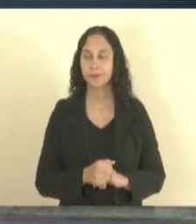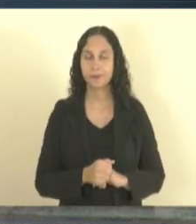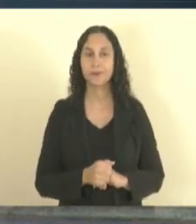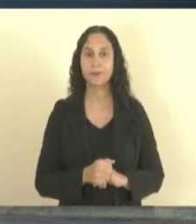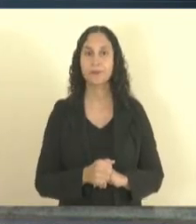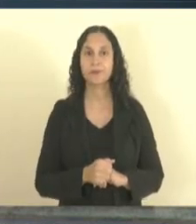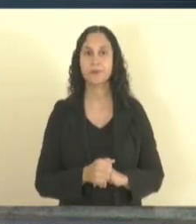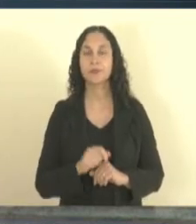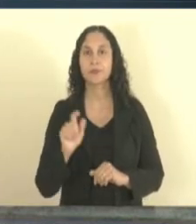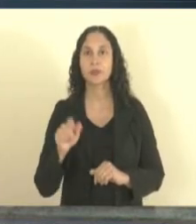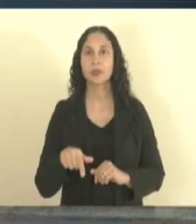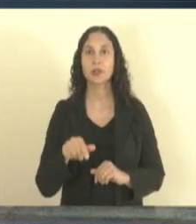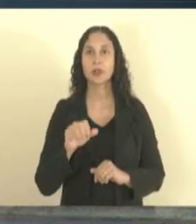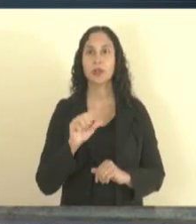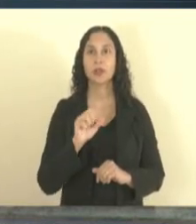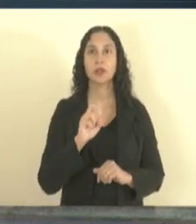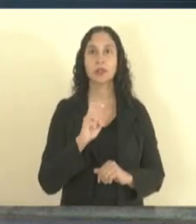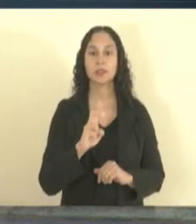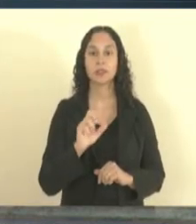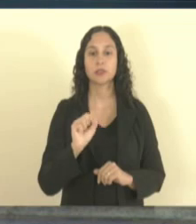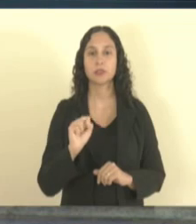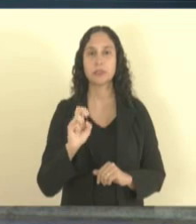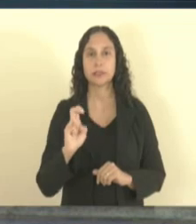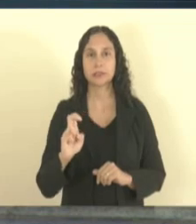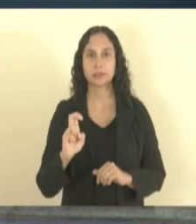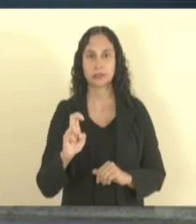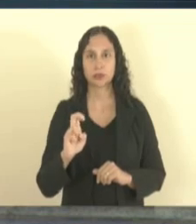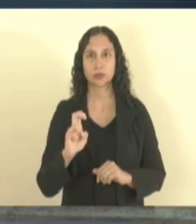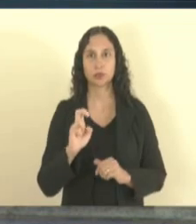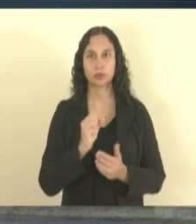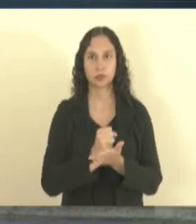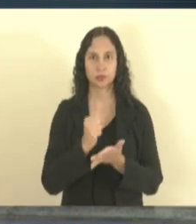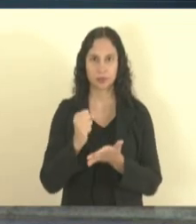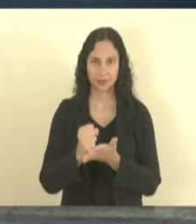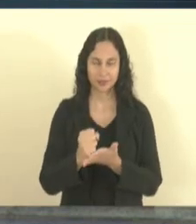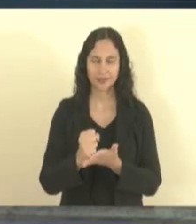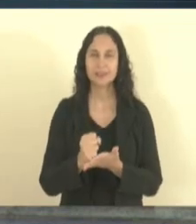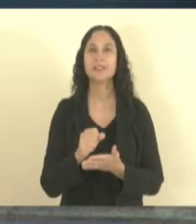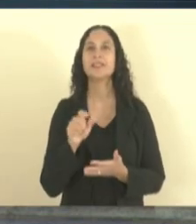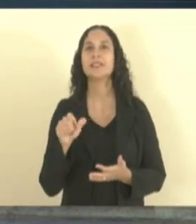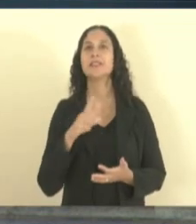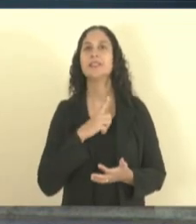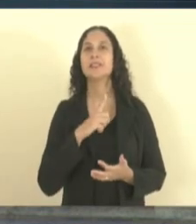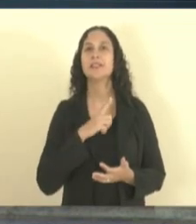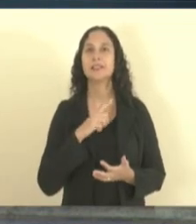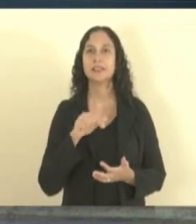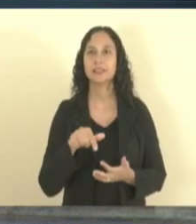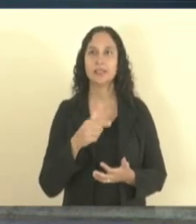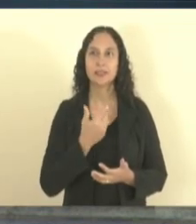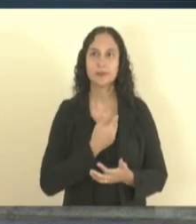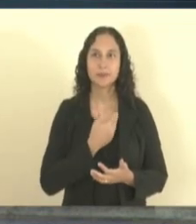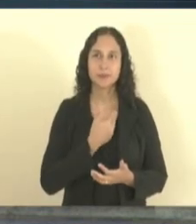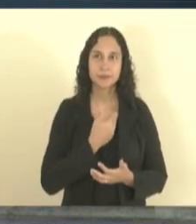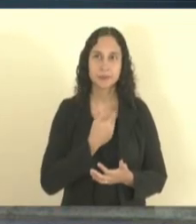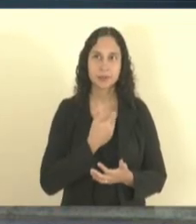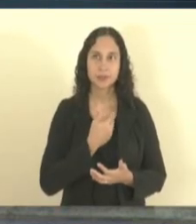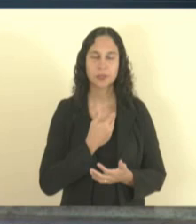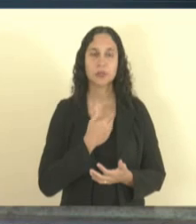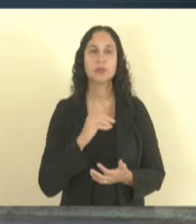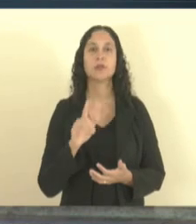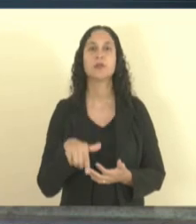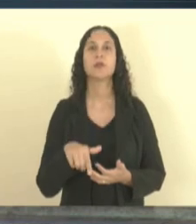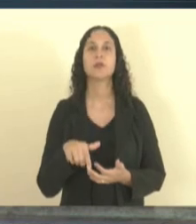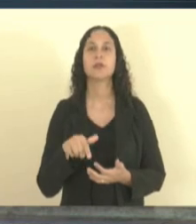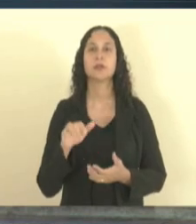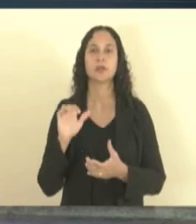585 operações. O Agro Amigo da mesma forma nós temos aquele que o casal